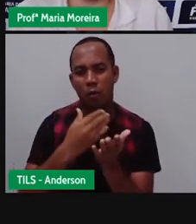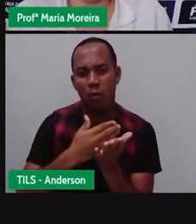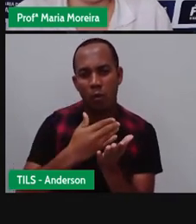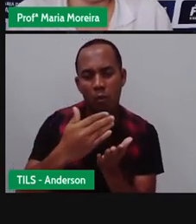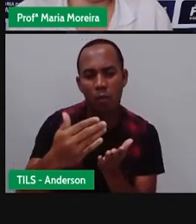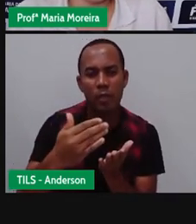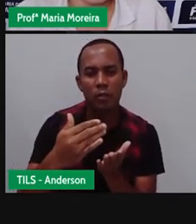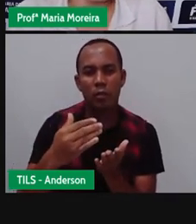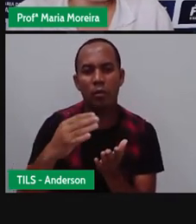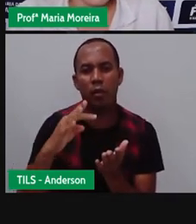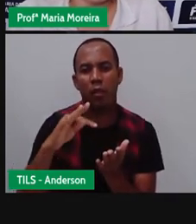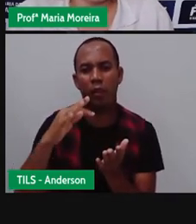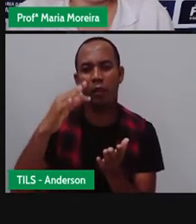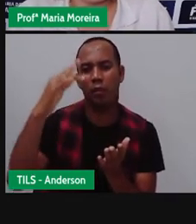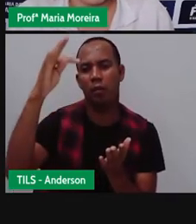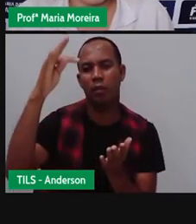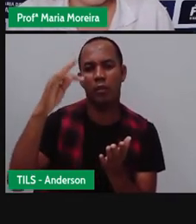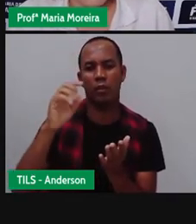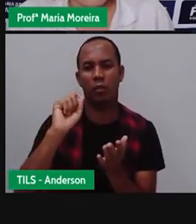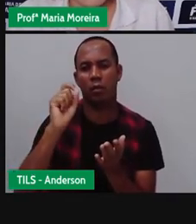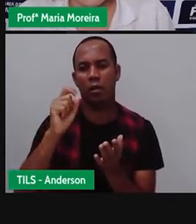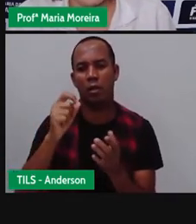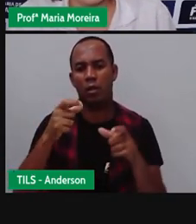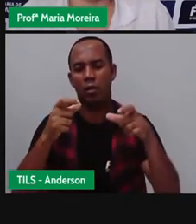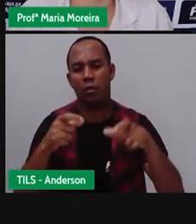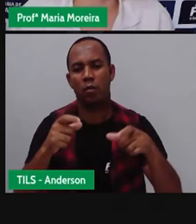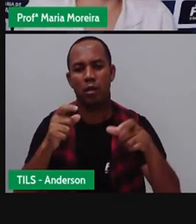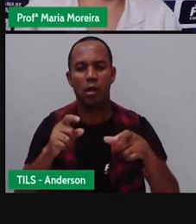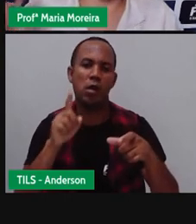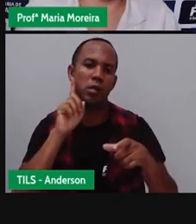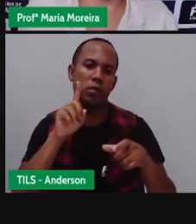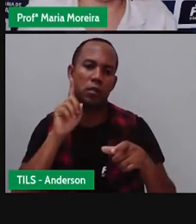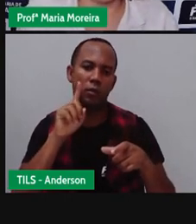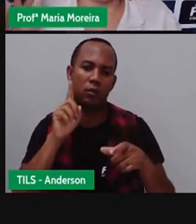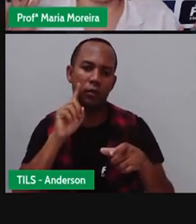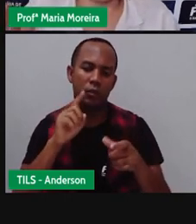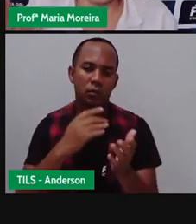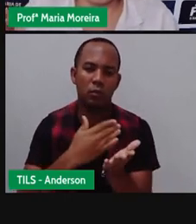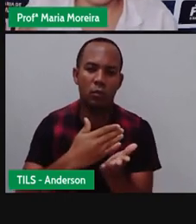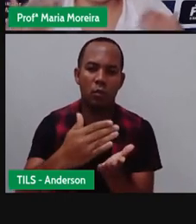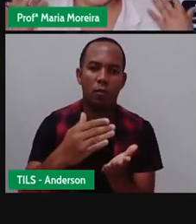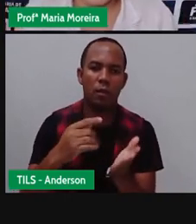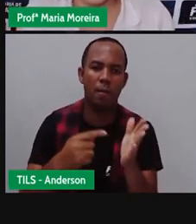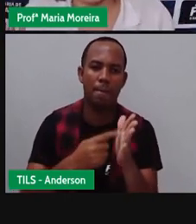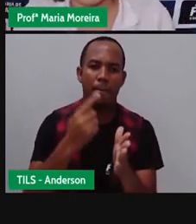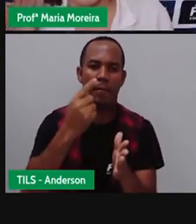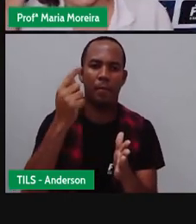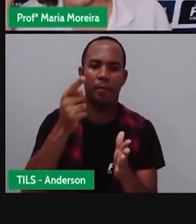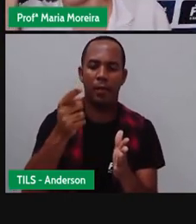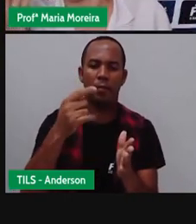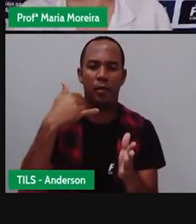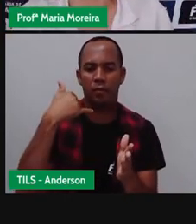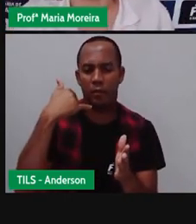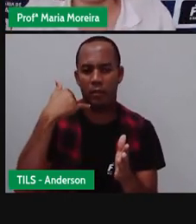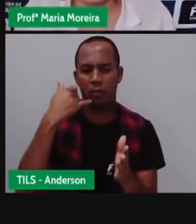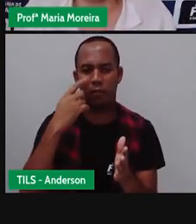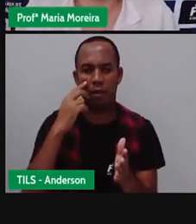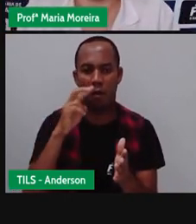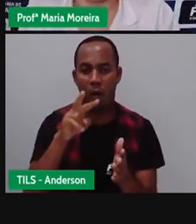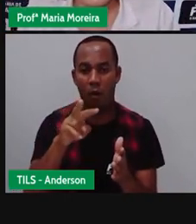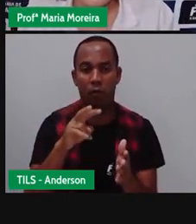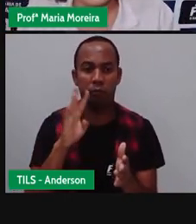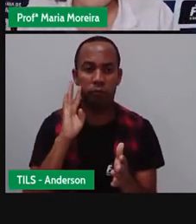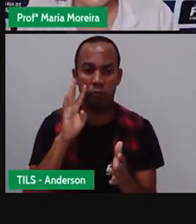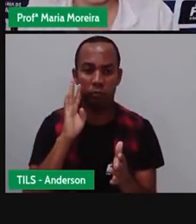Laboratório de Tecnologia Bell, nos Estados Unidos. Então surgem aí os primeiros aparelhos celulares. Olha só que